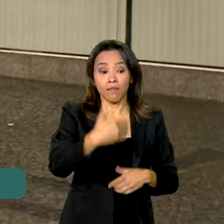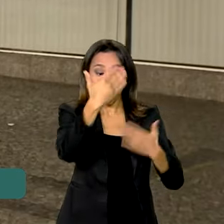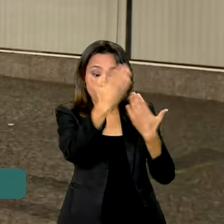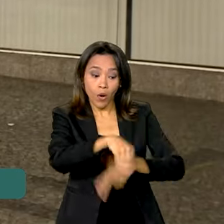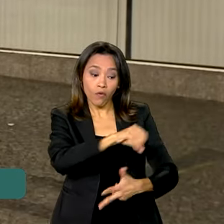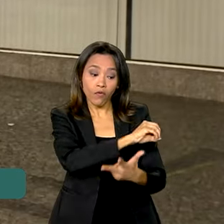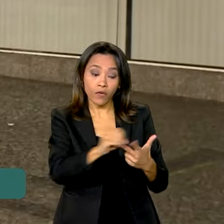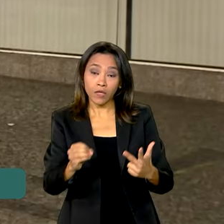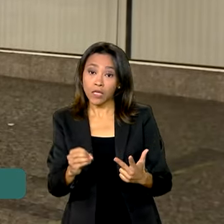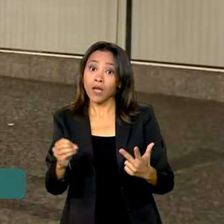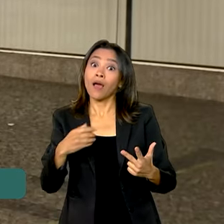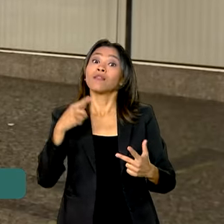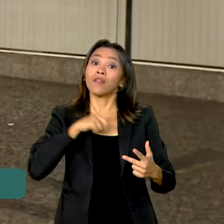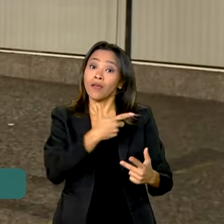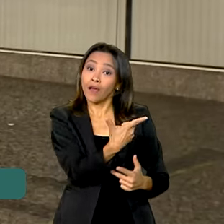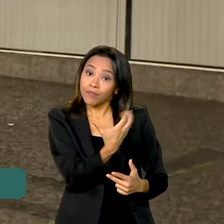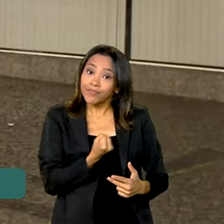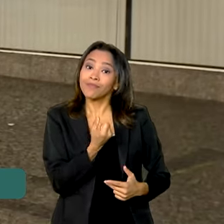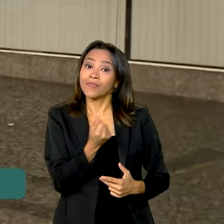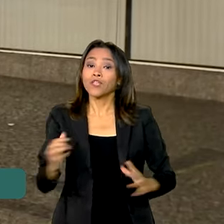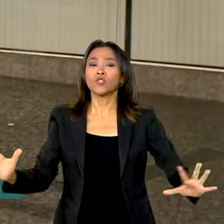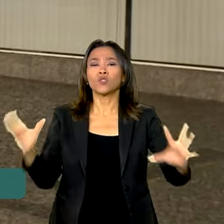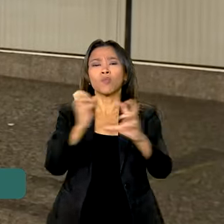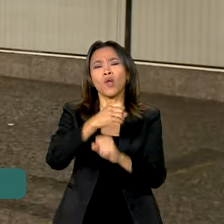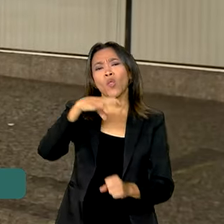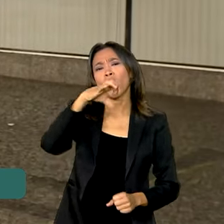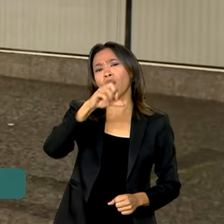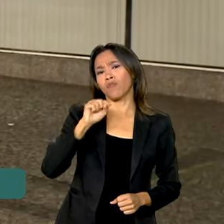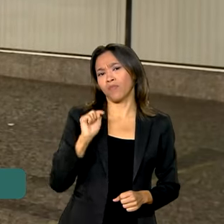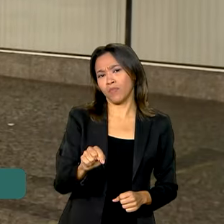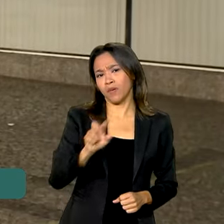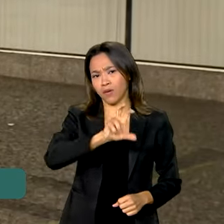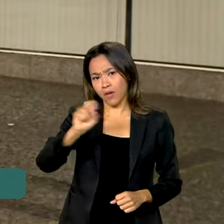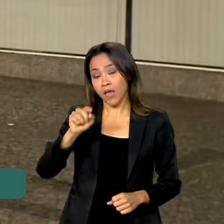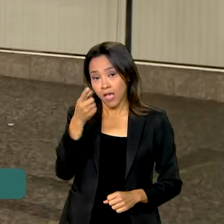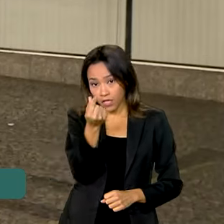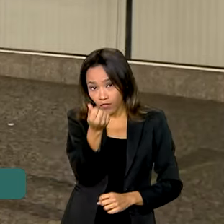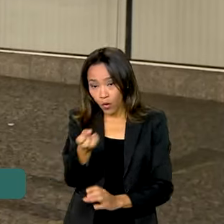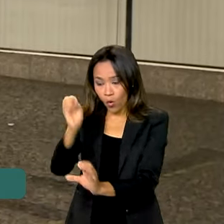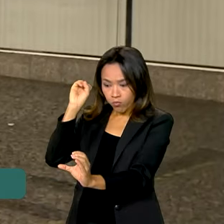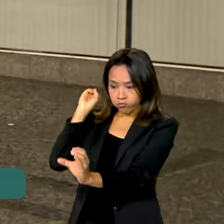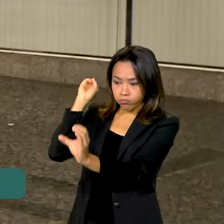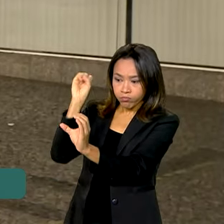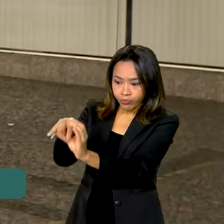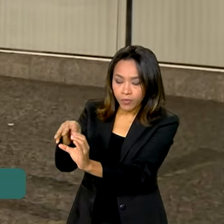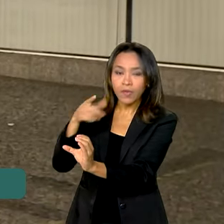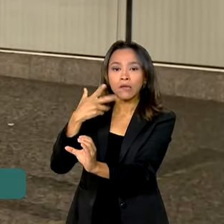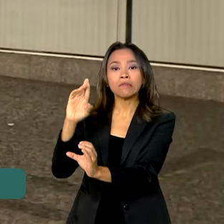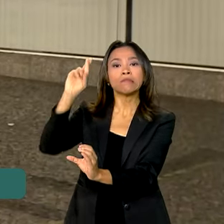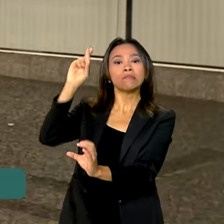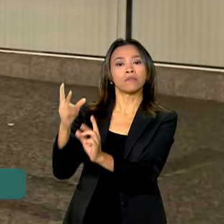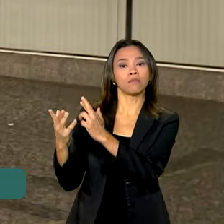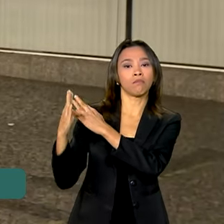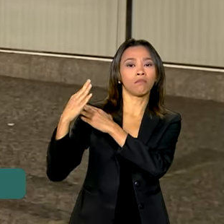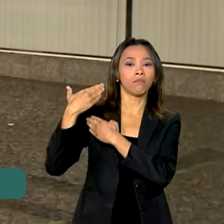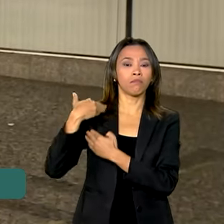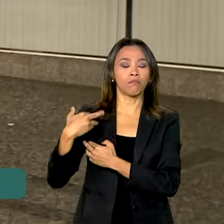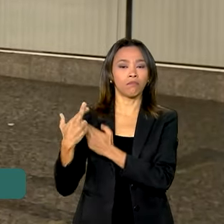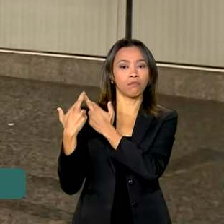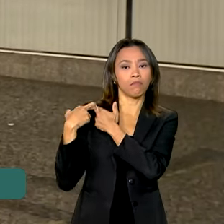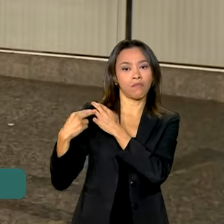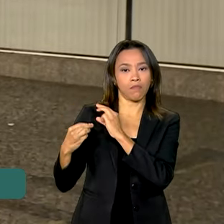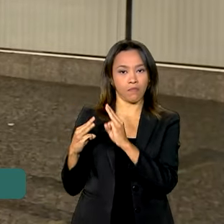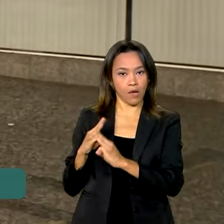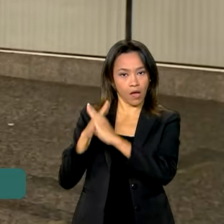a R$ 9.200 por aluno. O valor é depositado numa conta aberta pela Caixa Econômica Federal. Se o